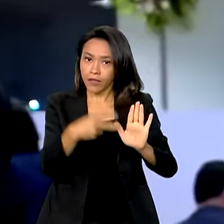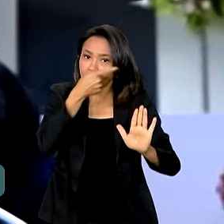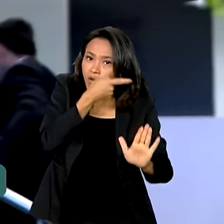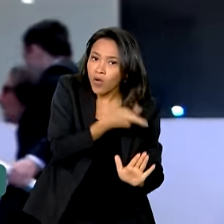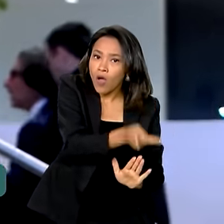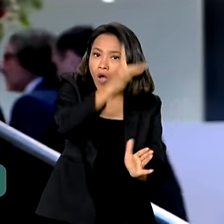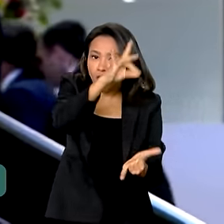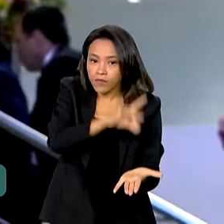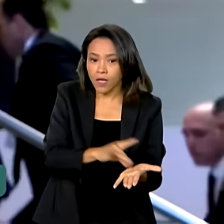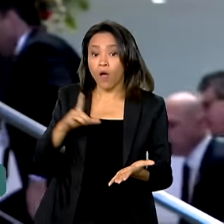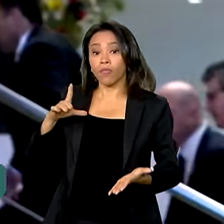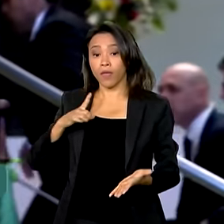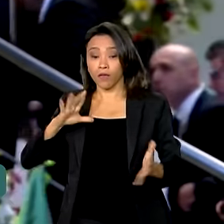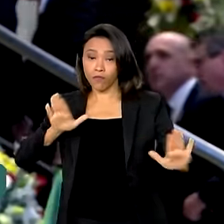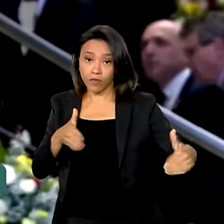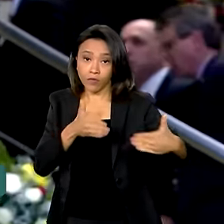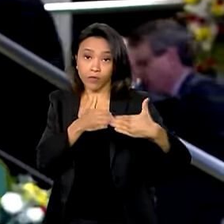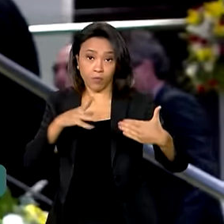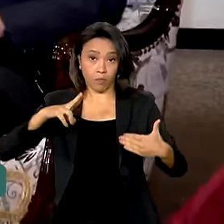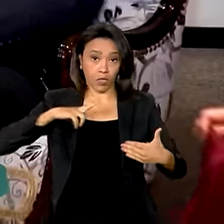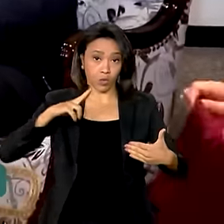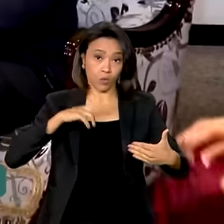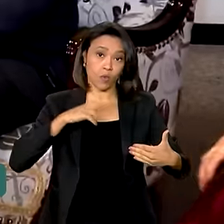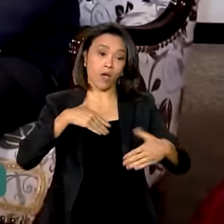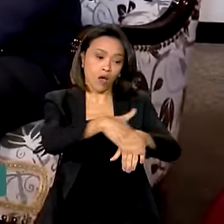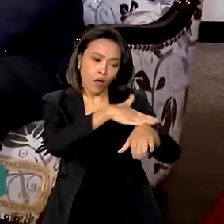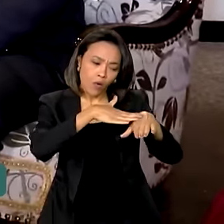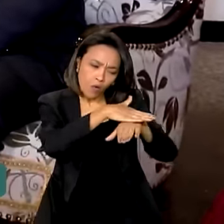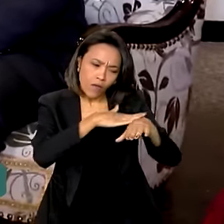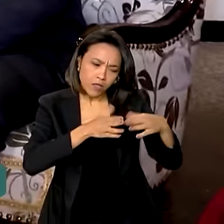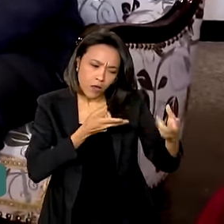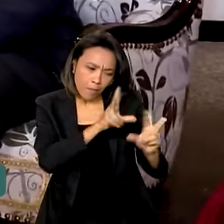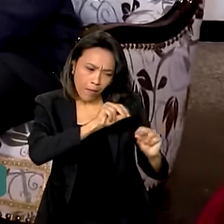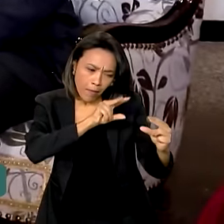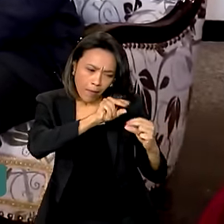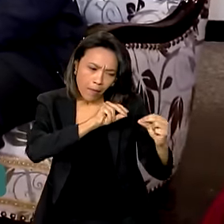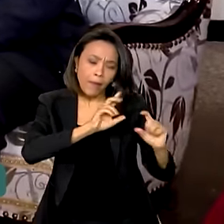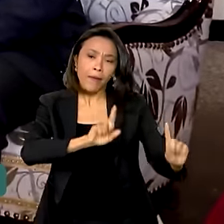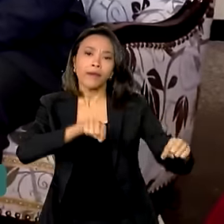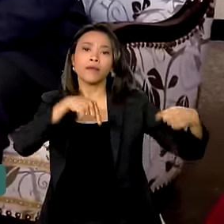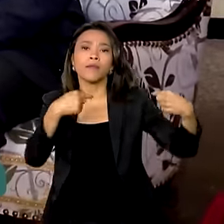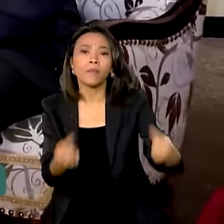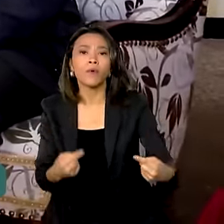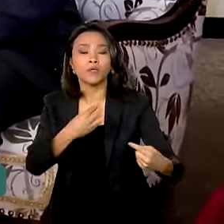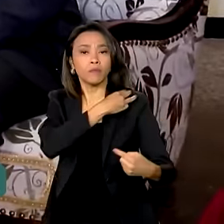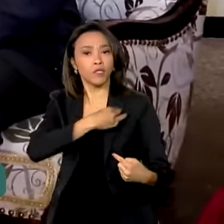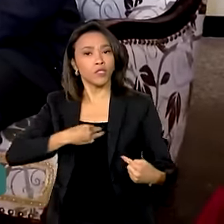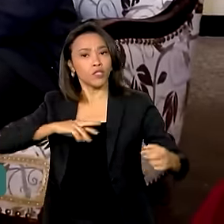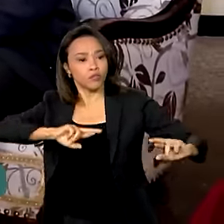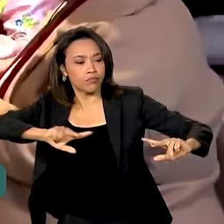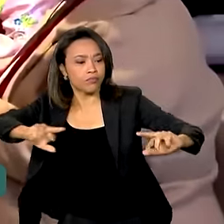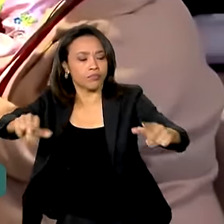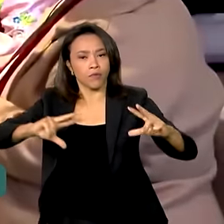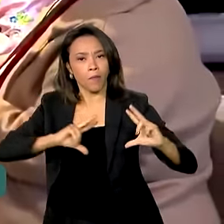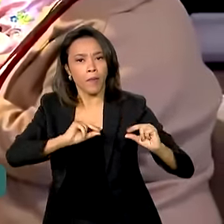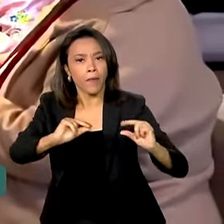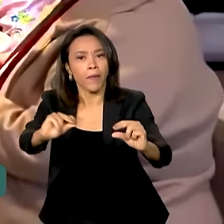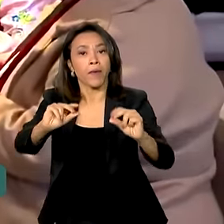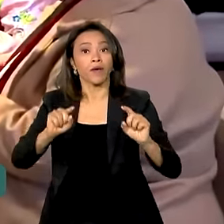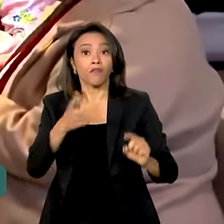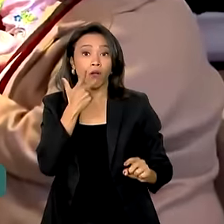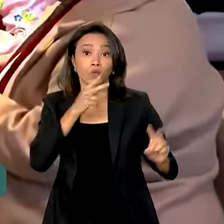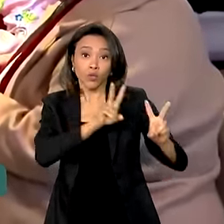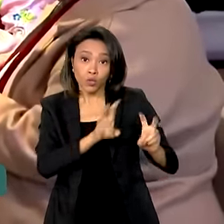reservado com o presidente boliviano, Luiz Arce, seguido de reunião com ministros dos dois países. A pauta incluiu discussões sobre a